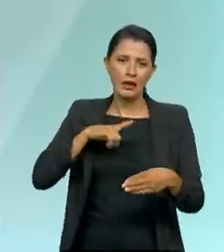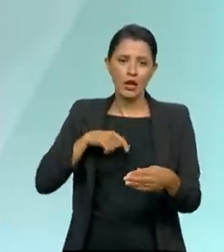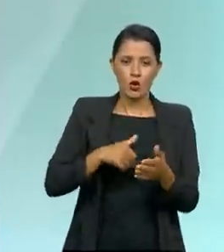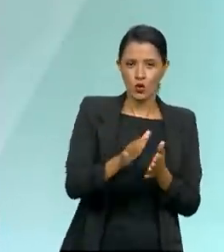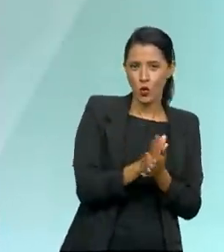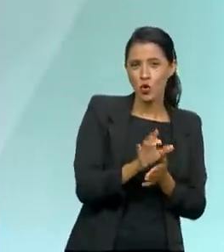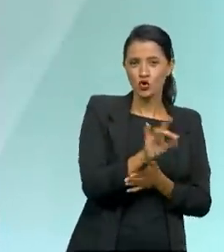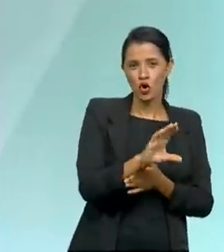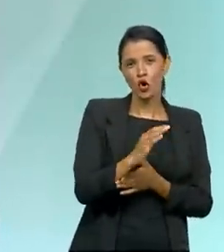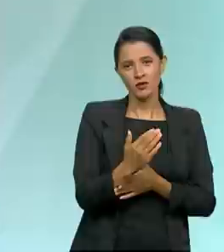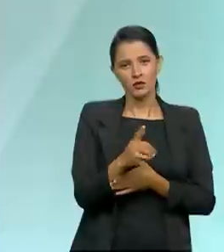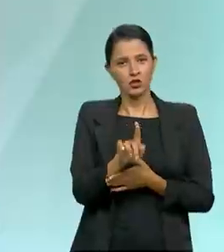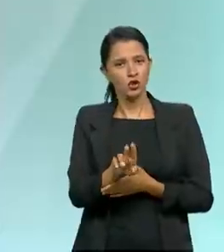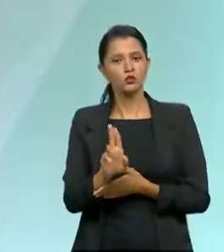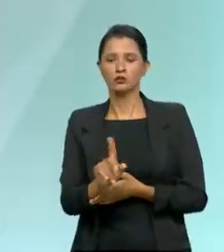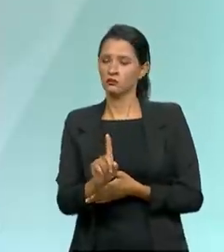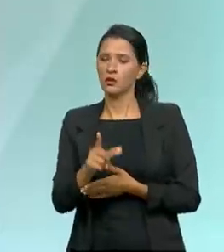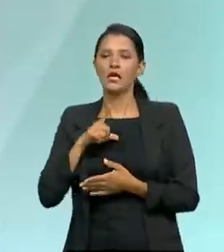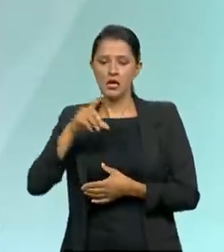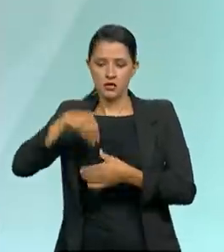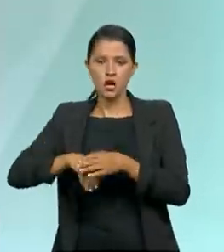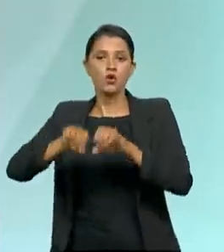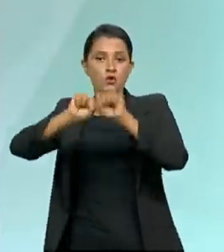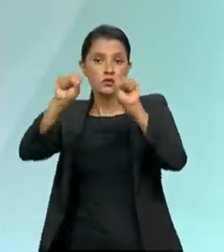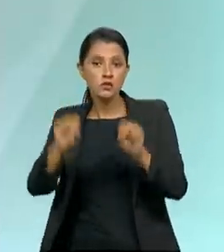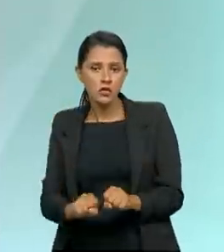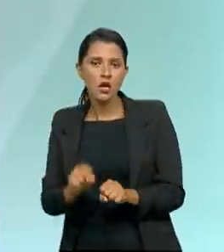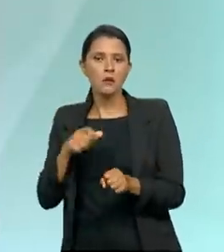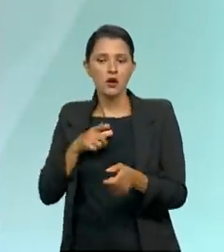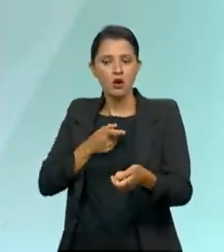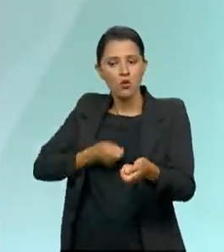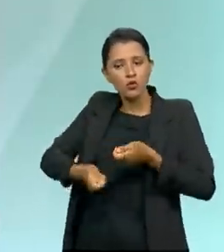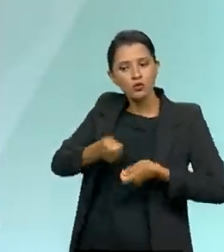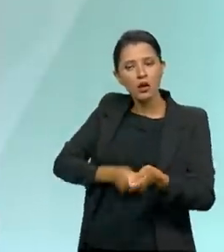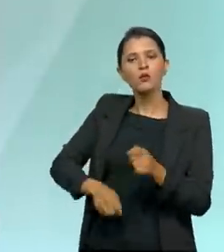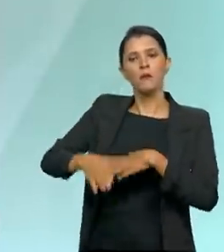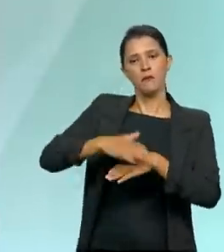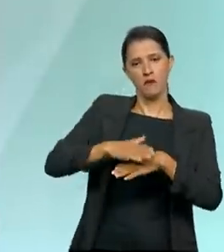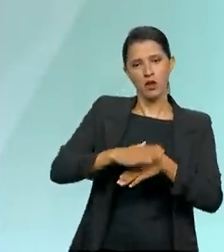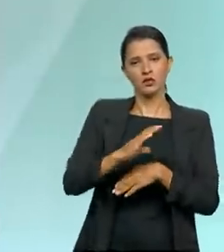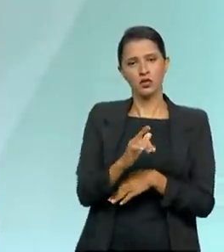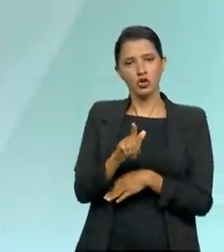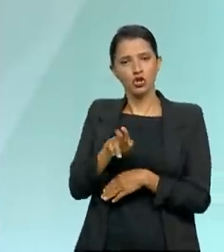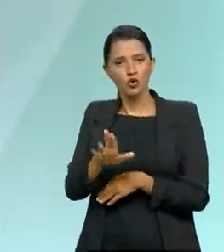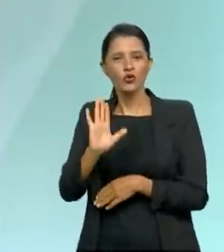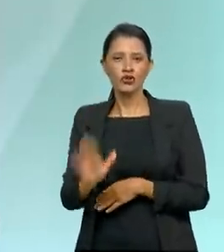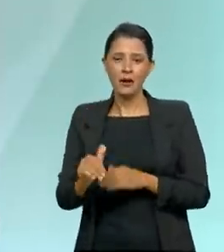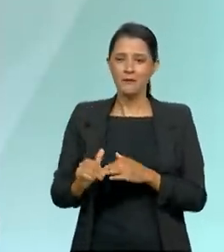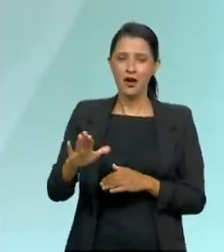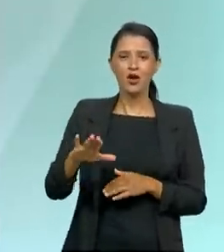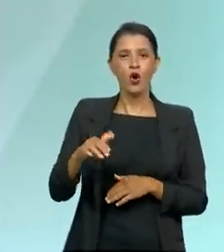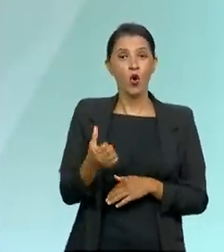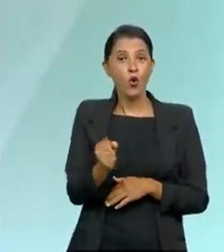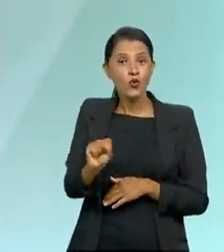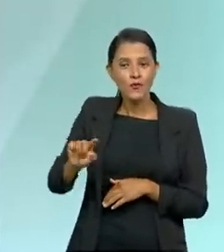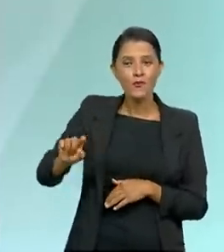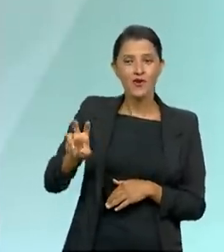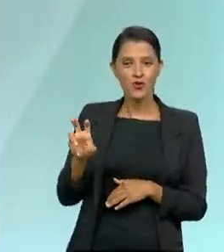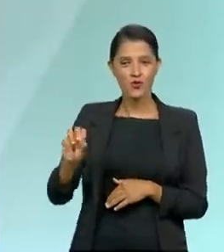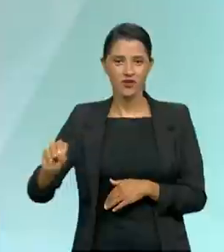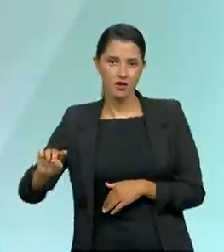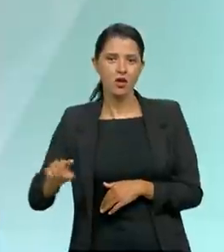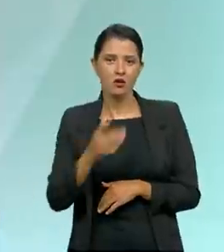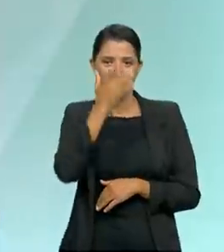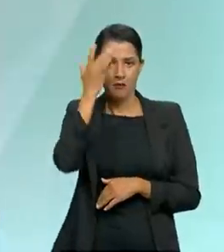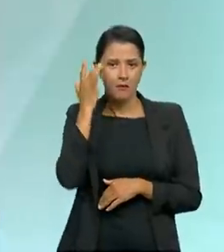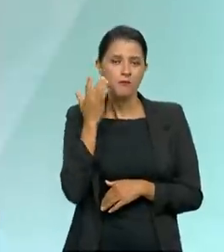na CGU, elas ocorrem dentro de um sistema coordenado pela CGU. Nós já temos hoje mais de 8.500 servidores demitidos desde 2003,